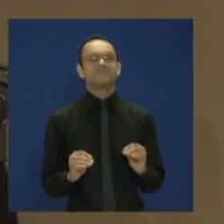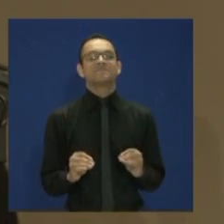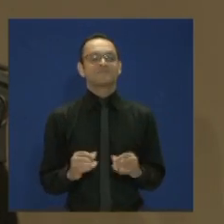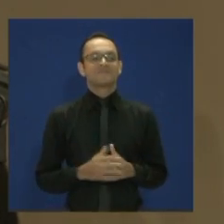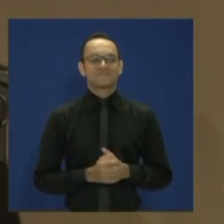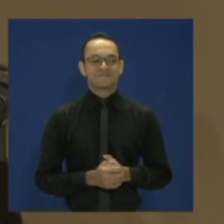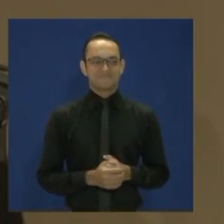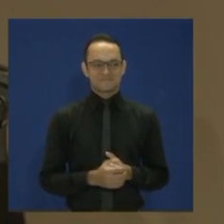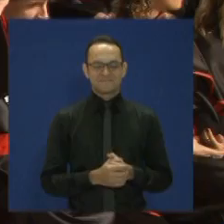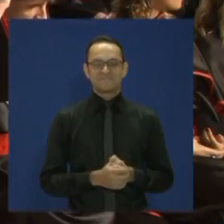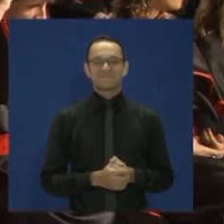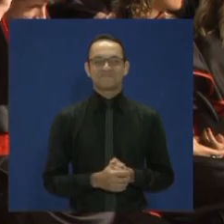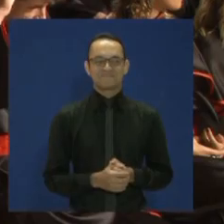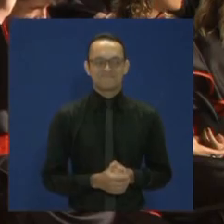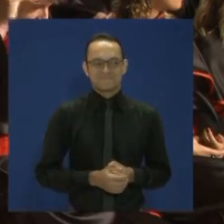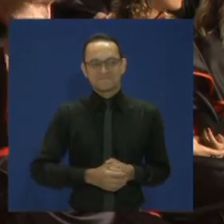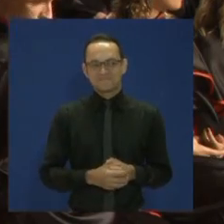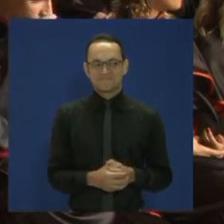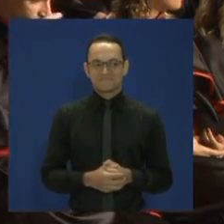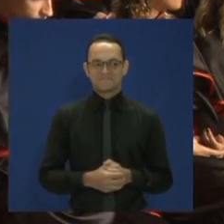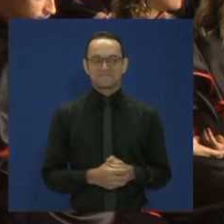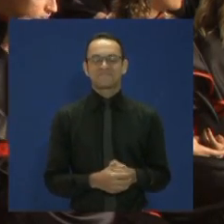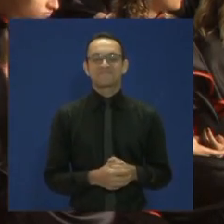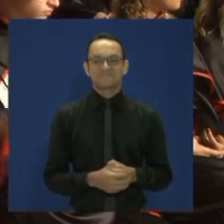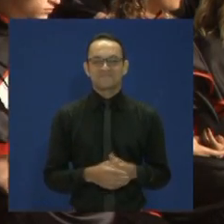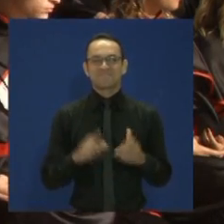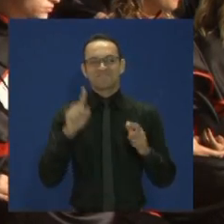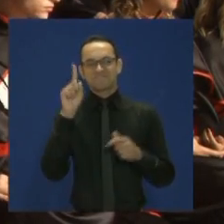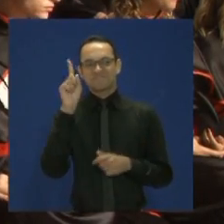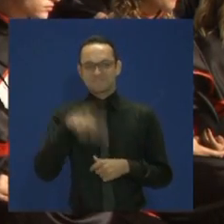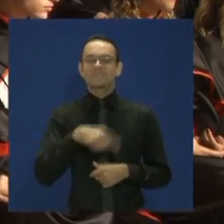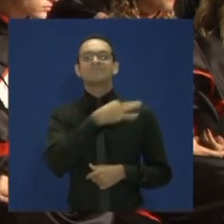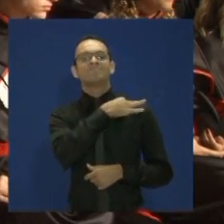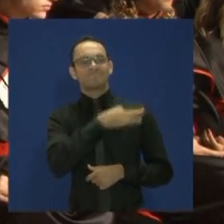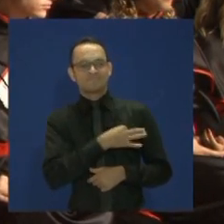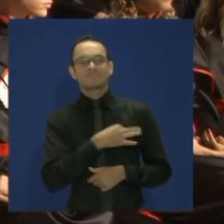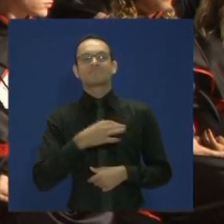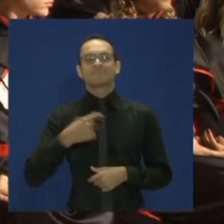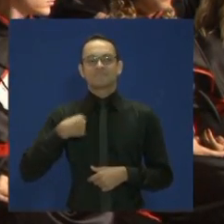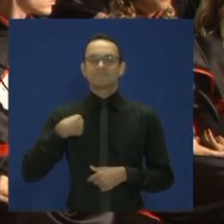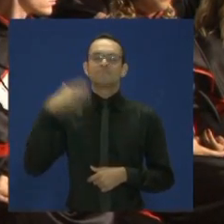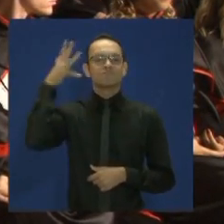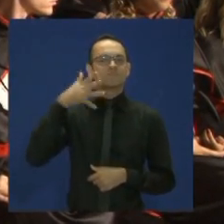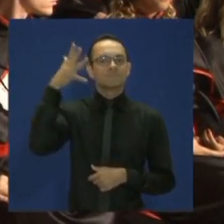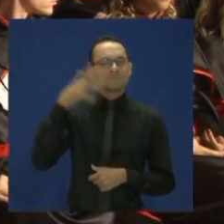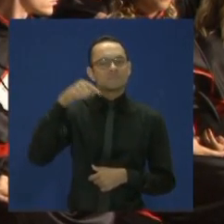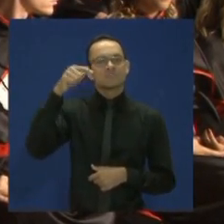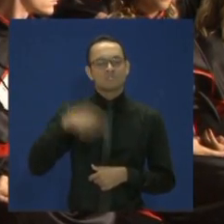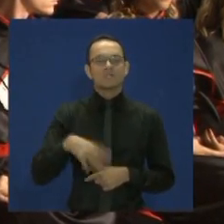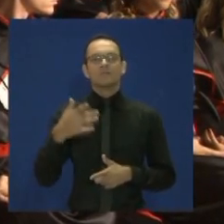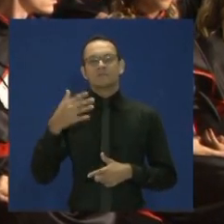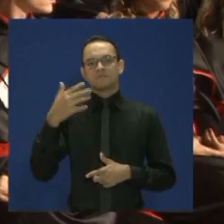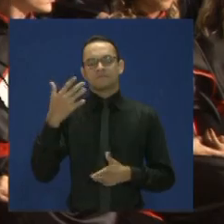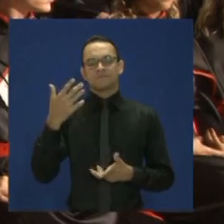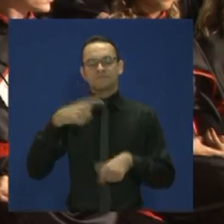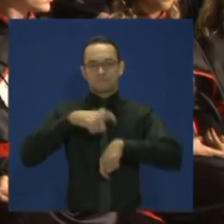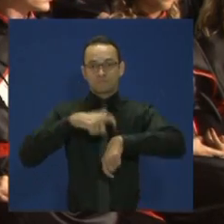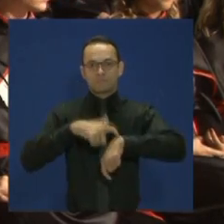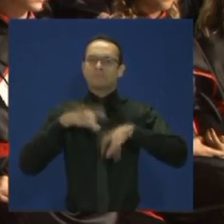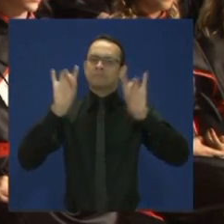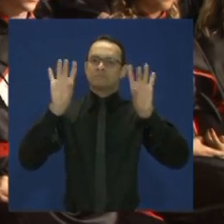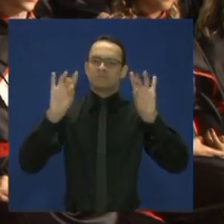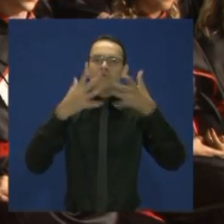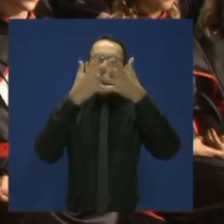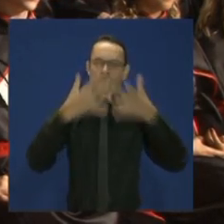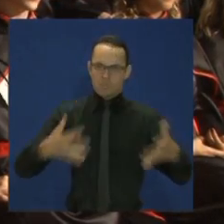É uma satisfação presidir uma solenidade tão significativa para a universidade como essa que